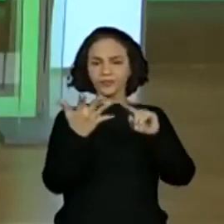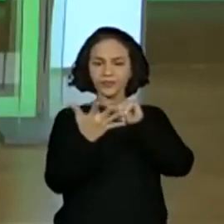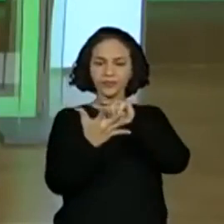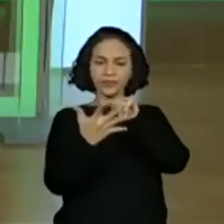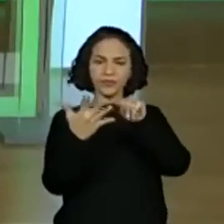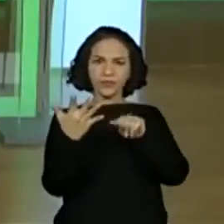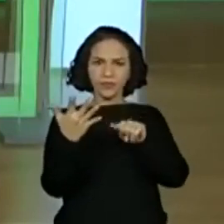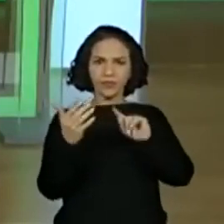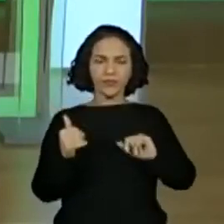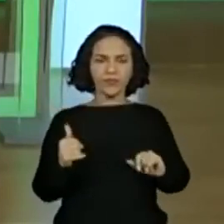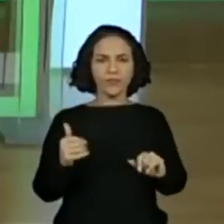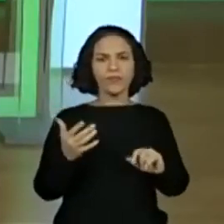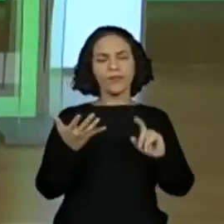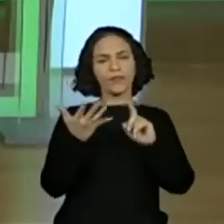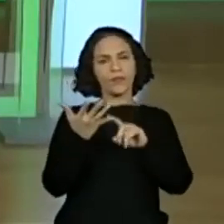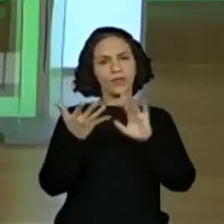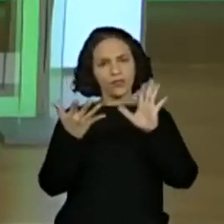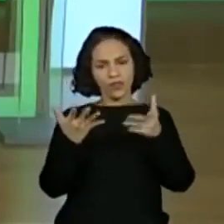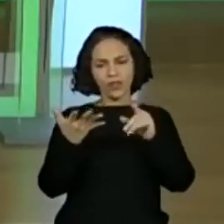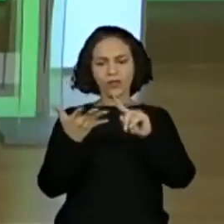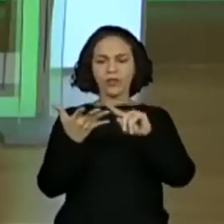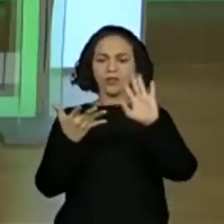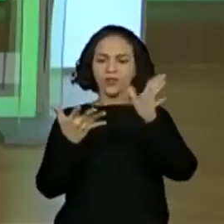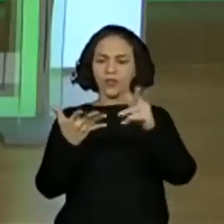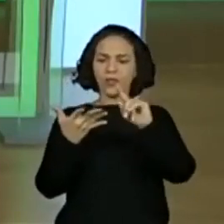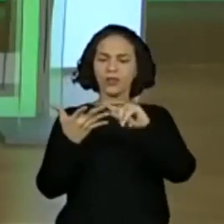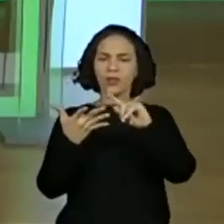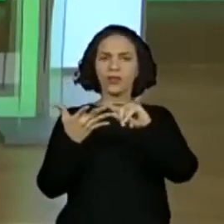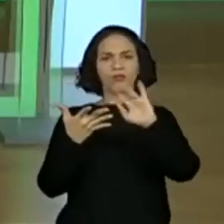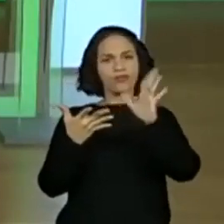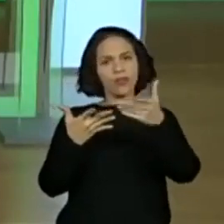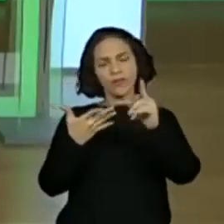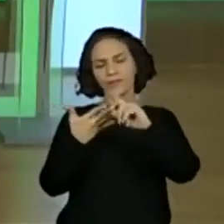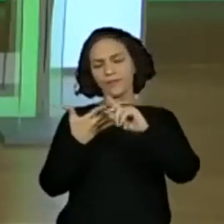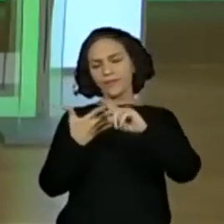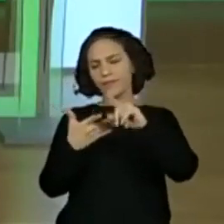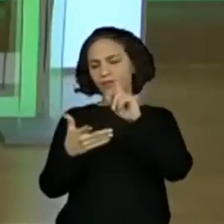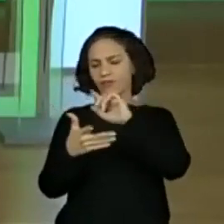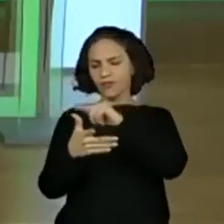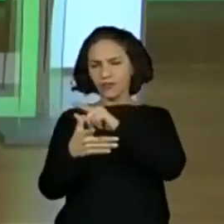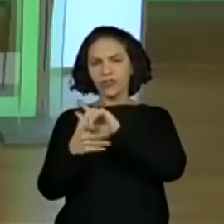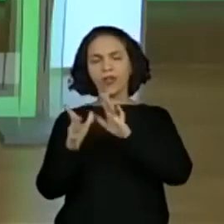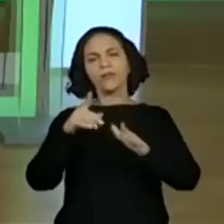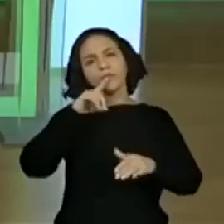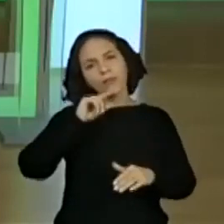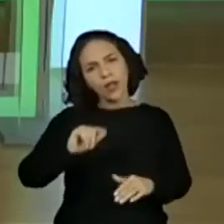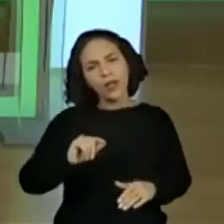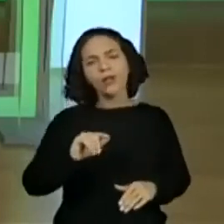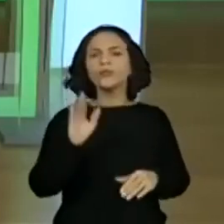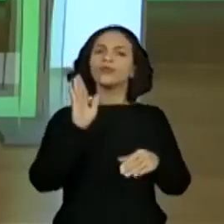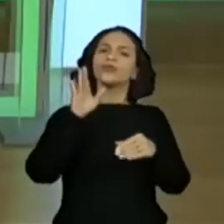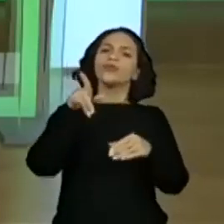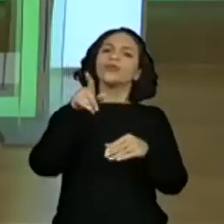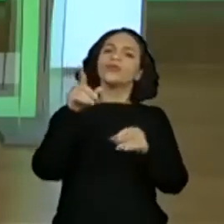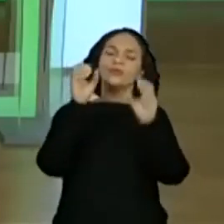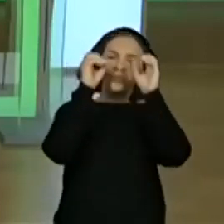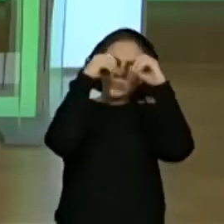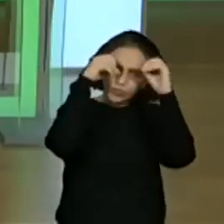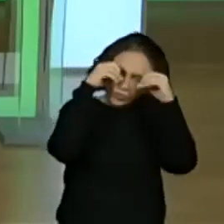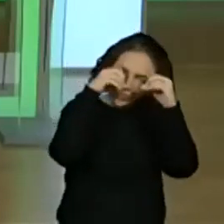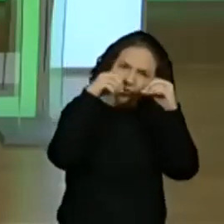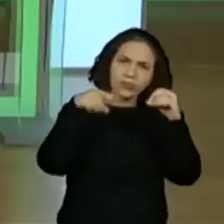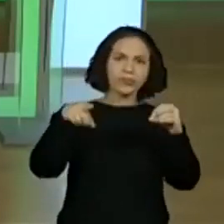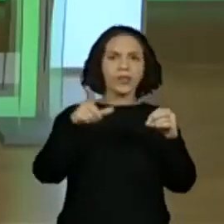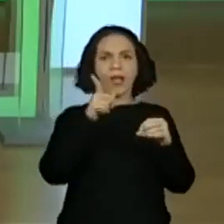O reino do lago verde, o mago guardião, o vilão noturno, o mago conhecia a magia do lago e o vilão quer